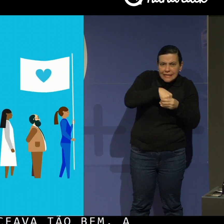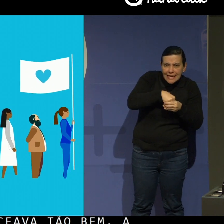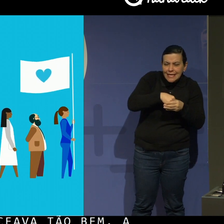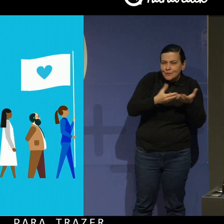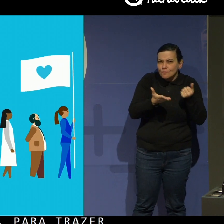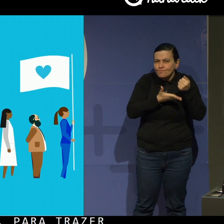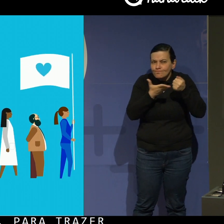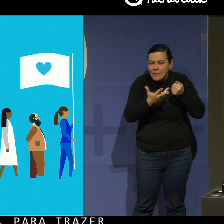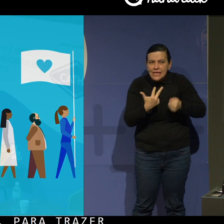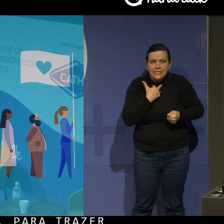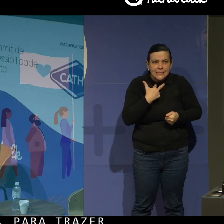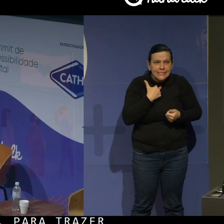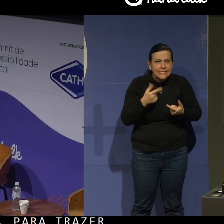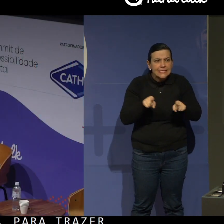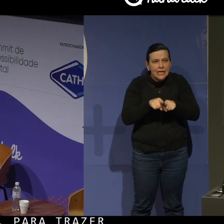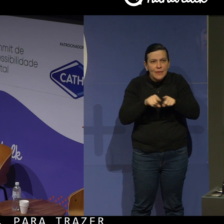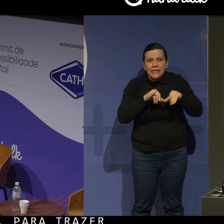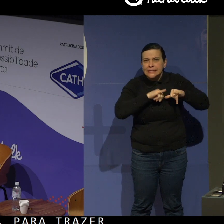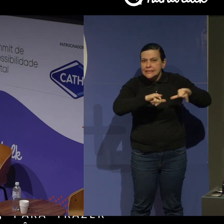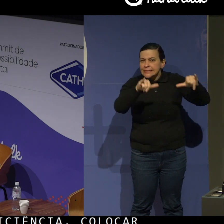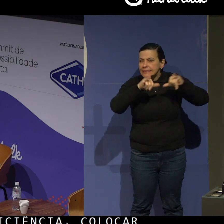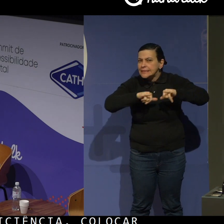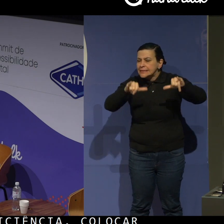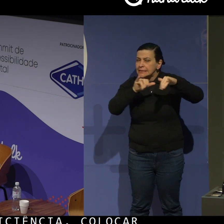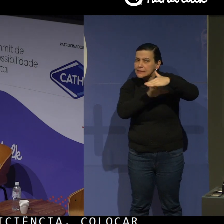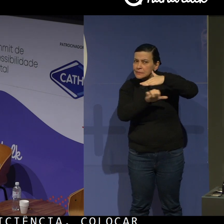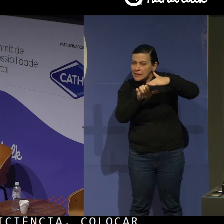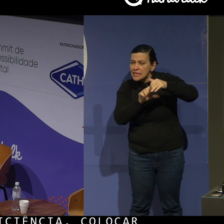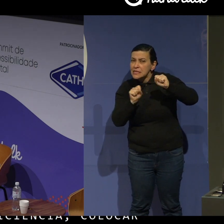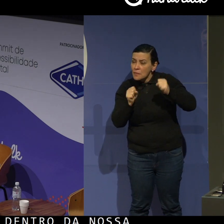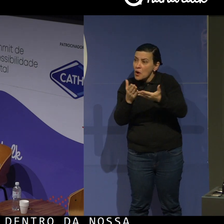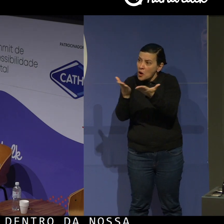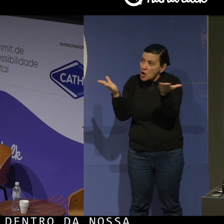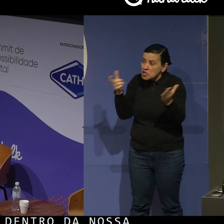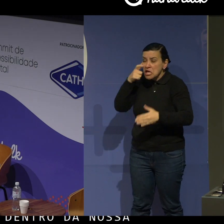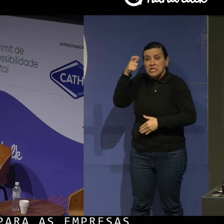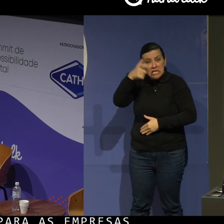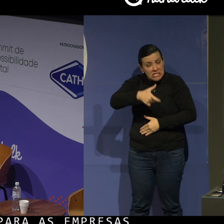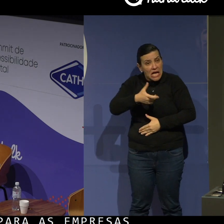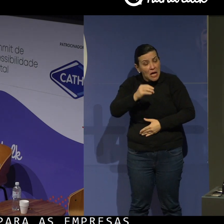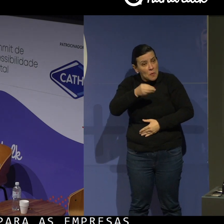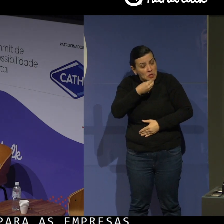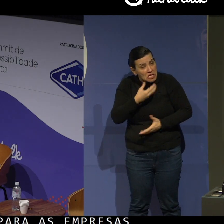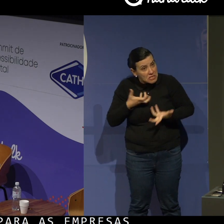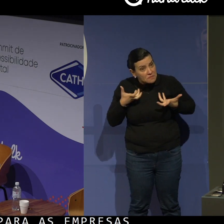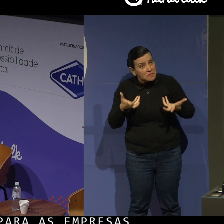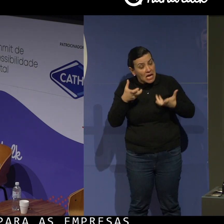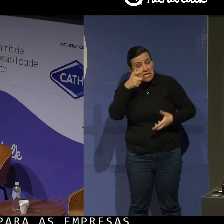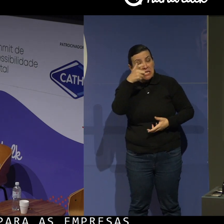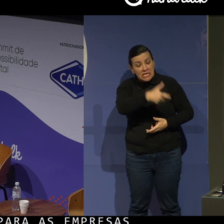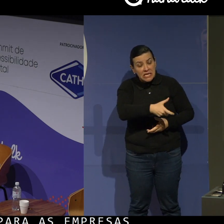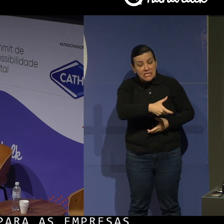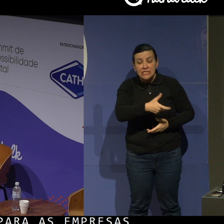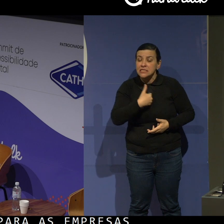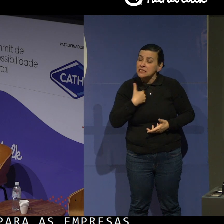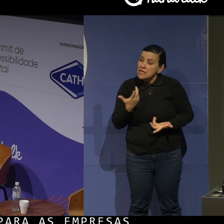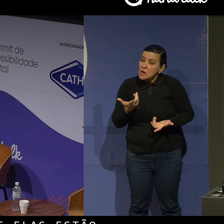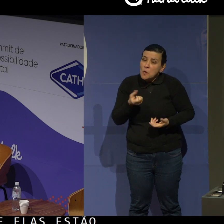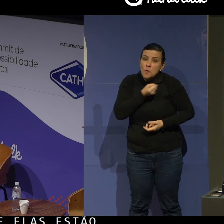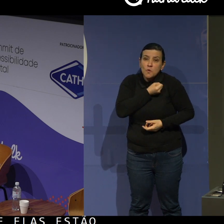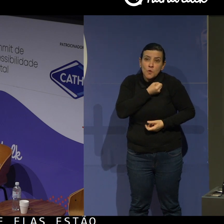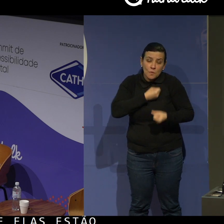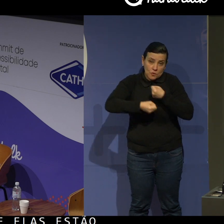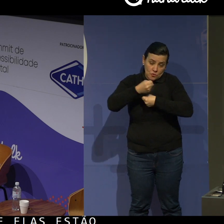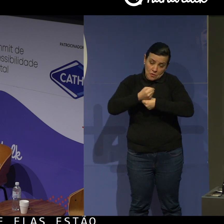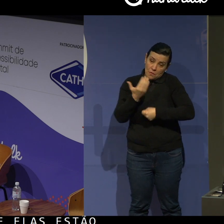e declarar para as empresas que elas podem e elas estão interessadas naquelas oportunidades. Então, nossos números do ano